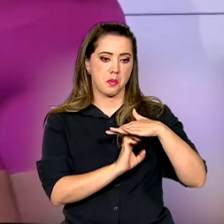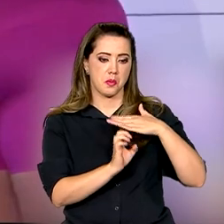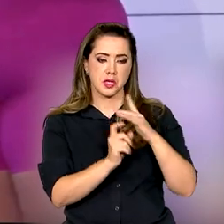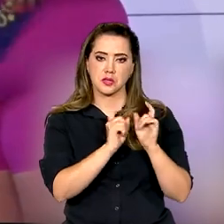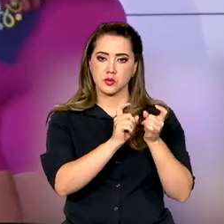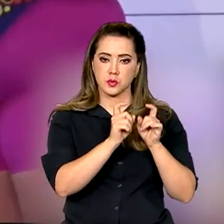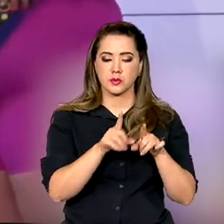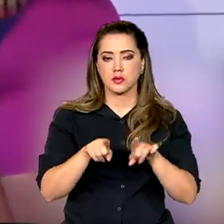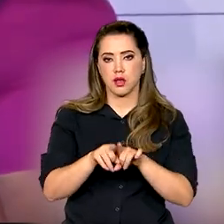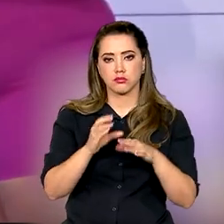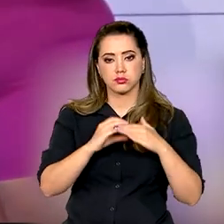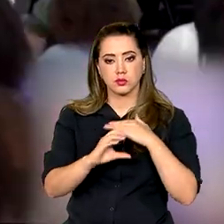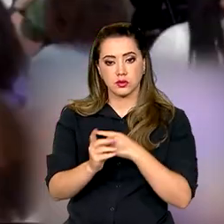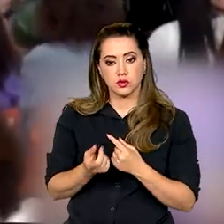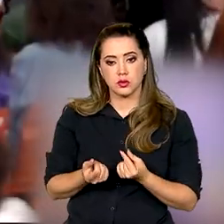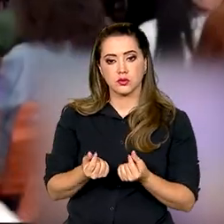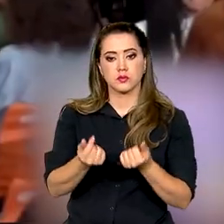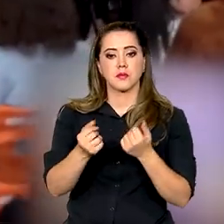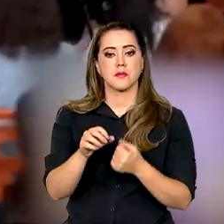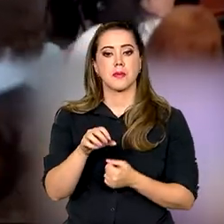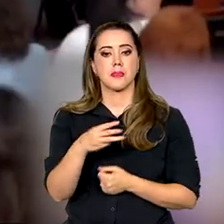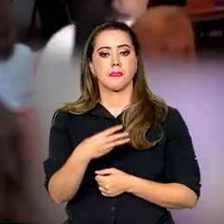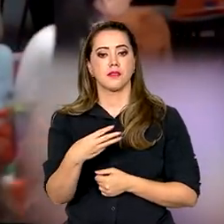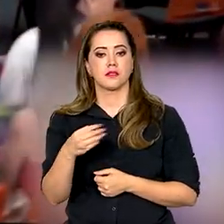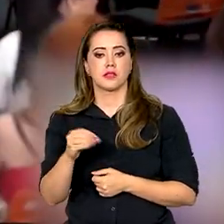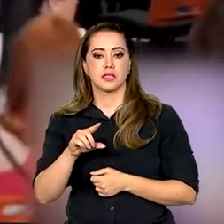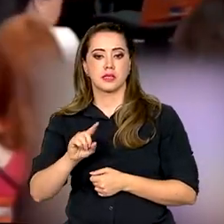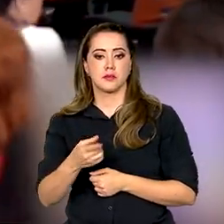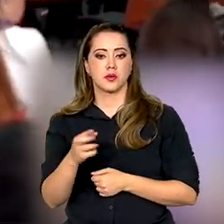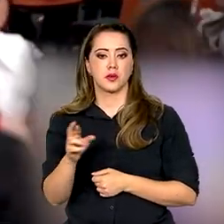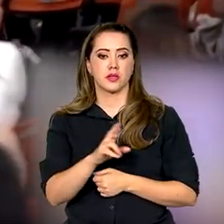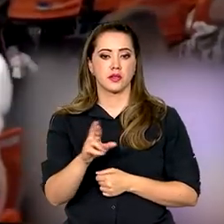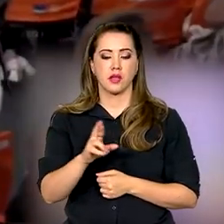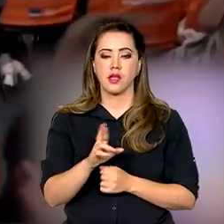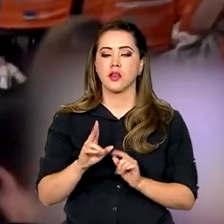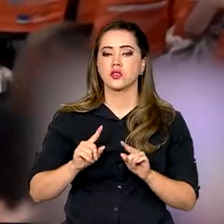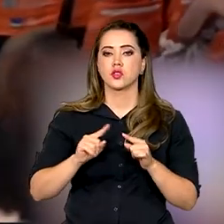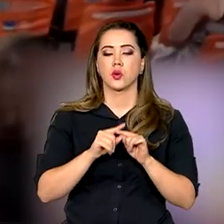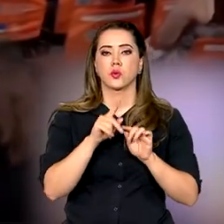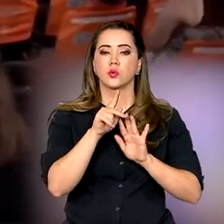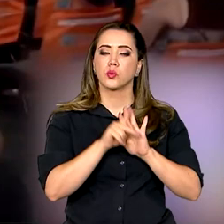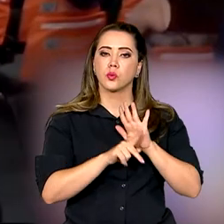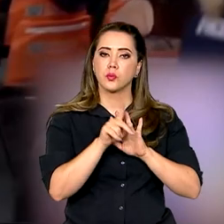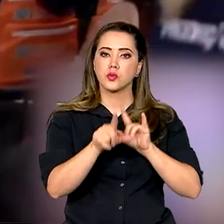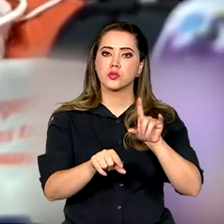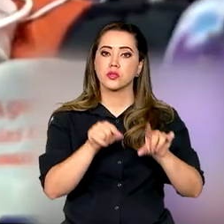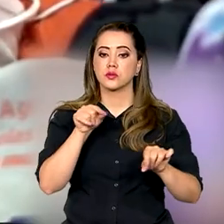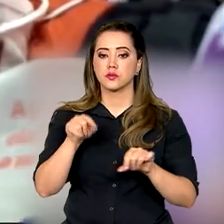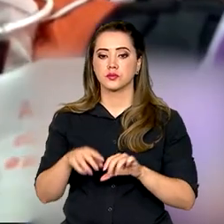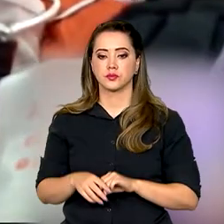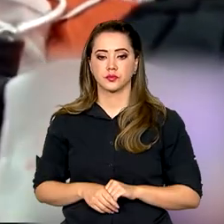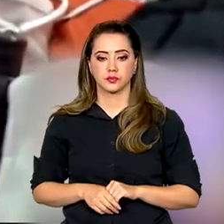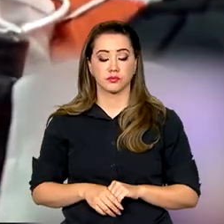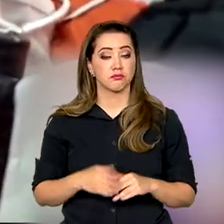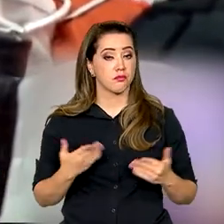inclui o repasse financeiro de R$ 30 mil por projetos selecionados.